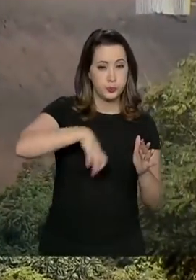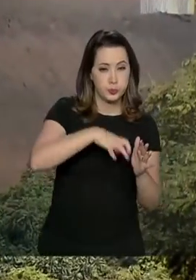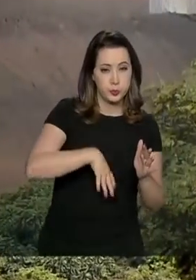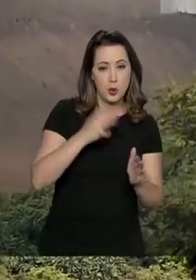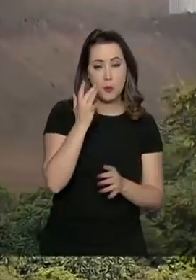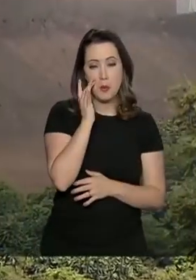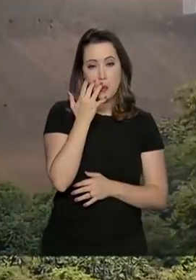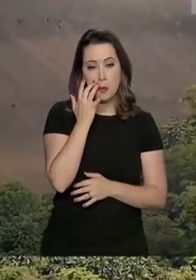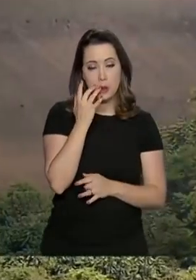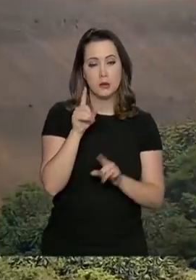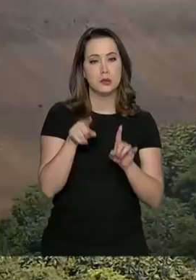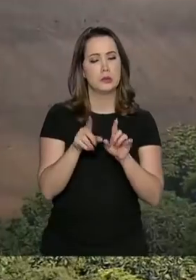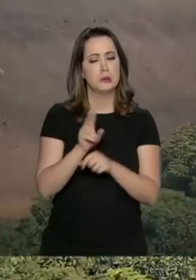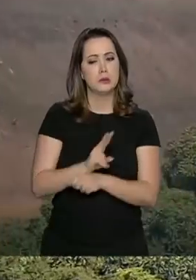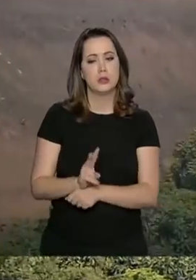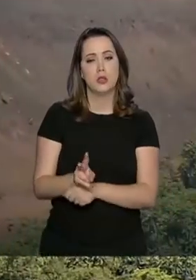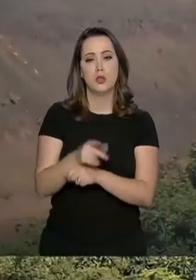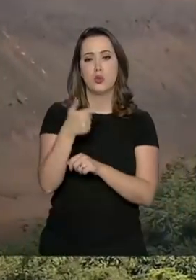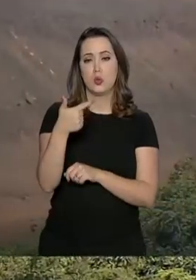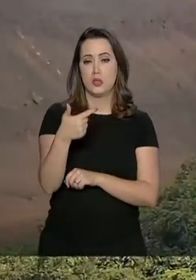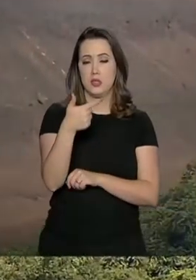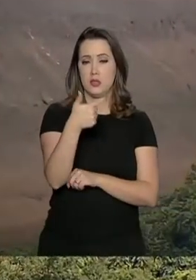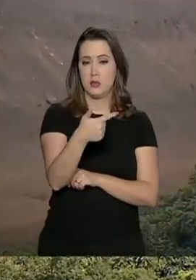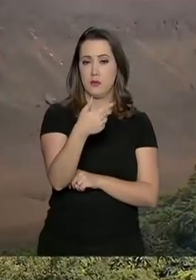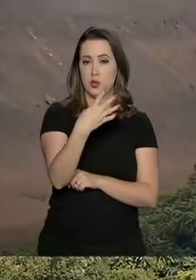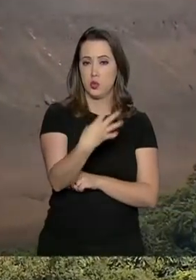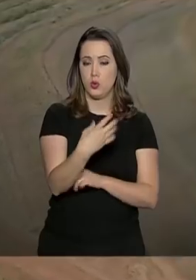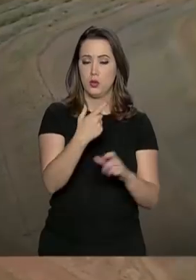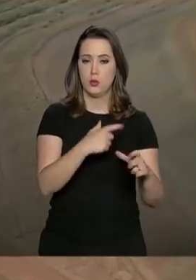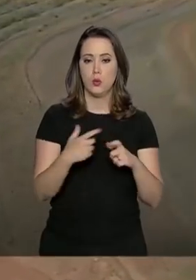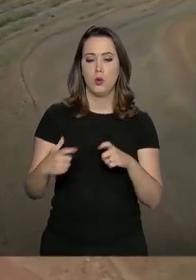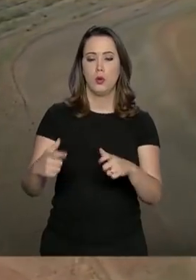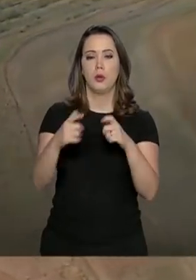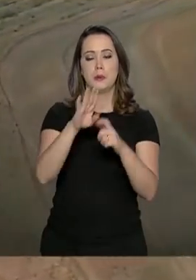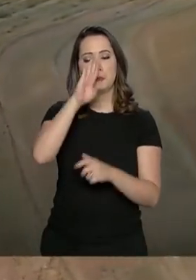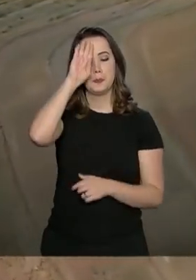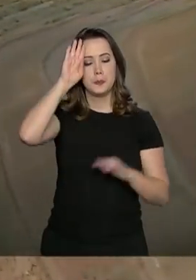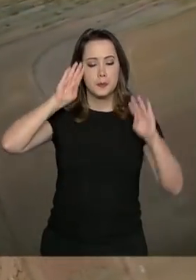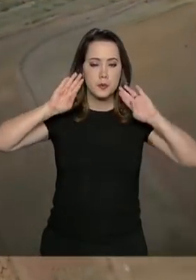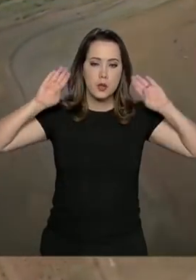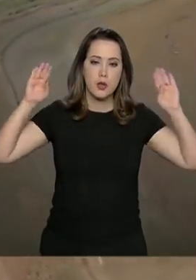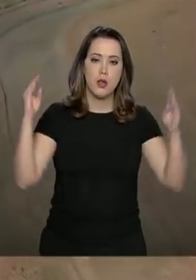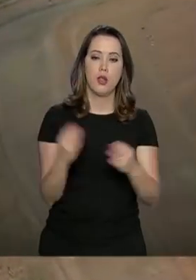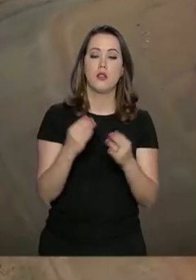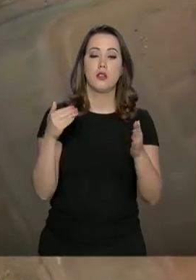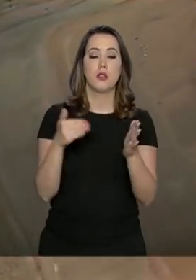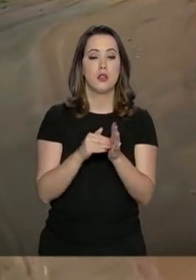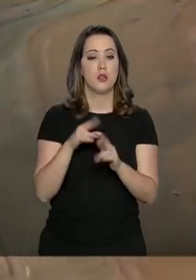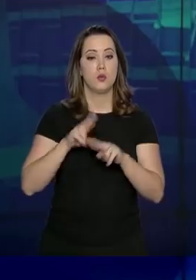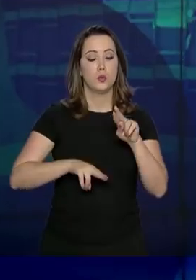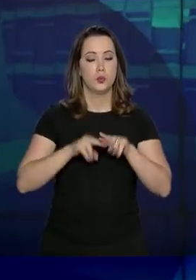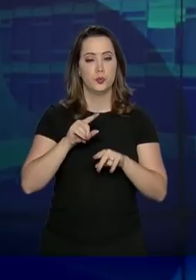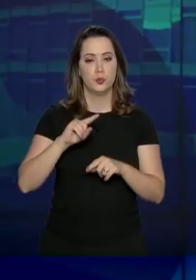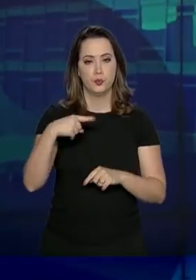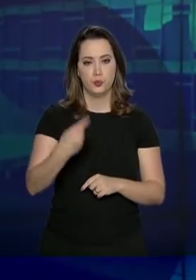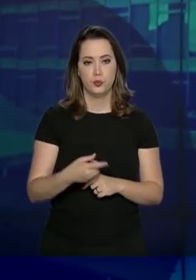inspecionadas 224 barragens em caráter prioritário até junho próximo.